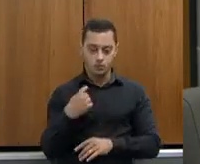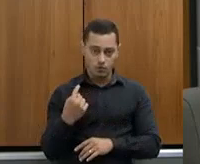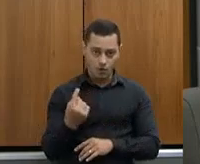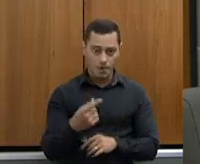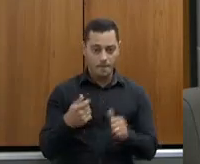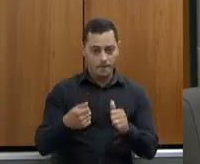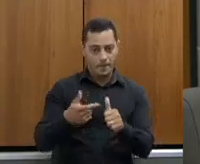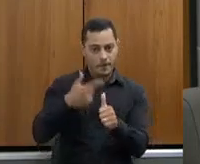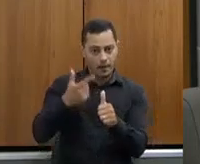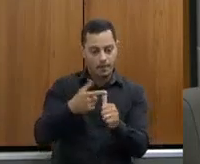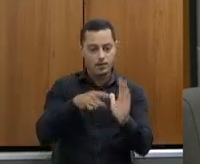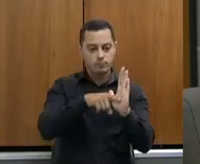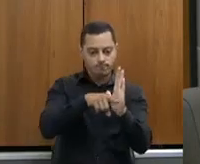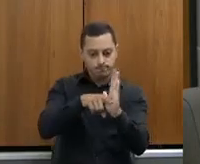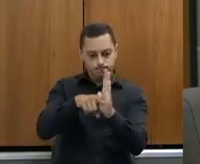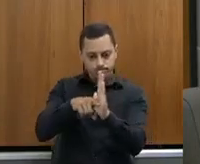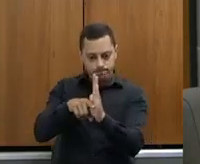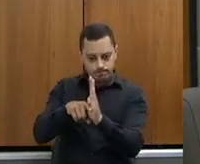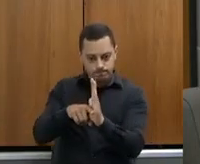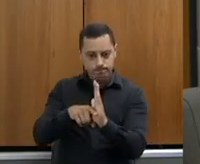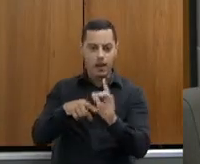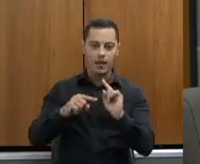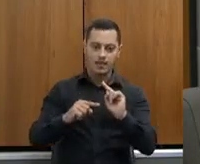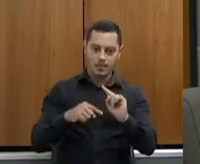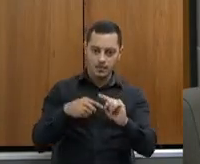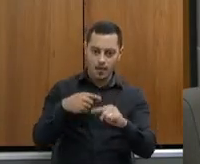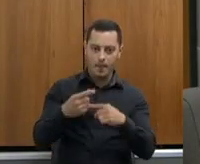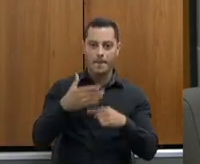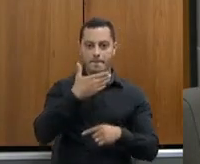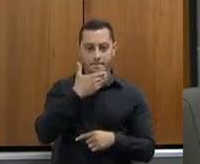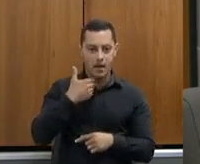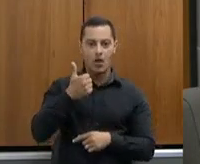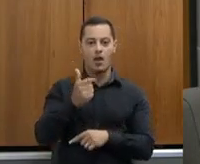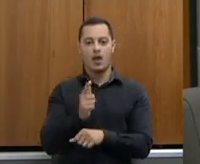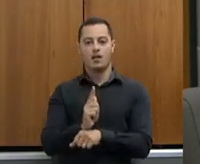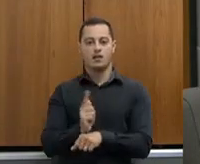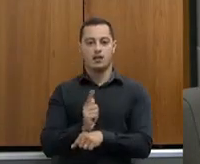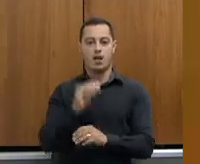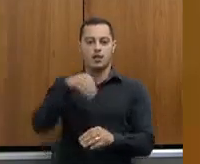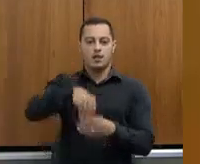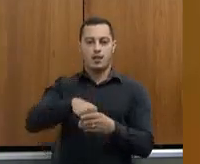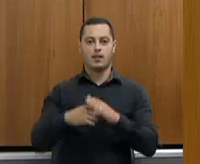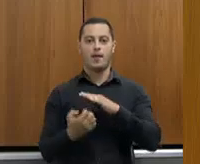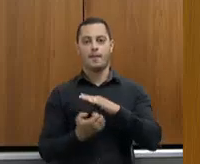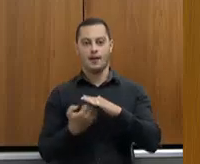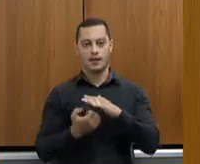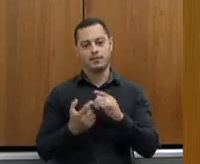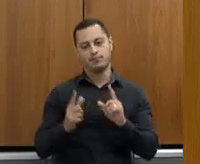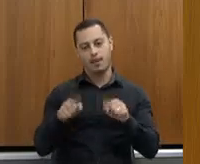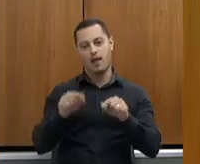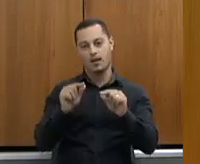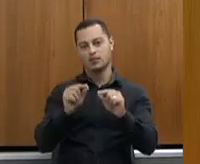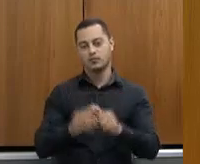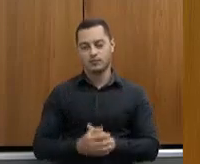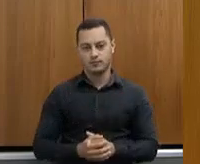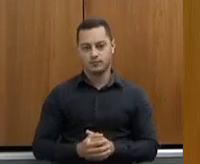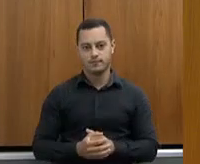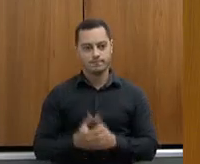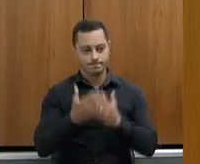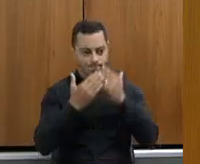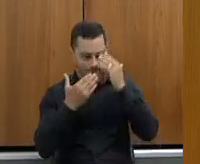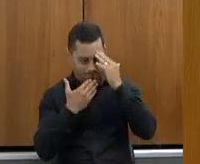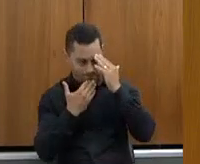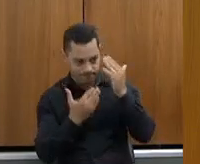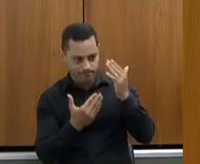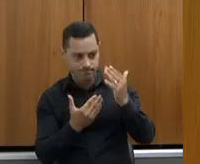estudos e fazer as proposições para melhorar essa questão gerencial na empresa. Acho que é isso. muito obrigado, Otávio. Com a